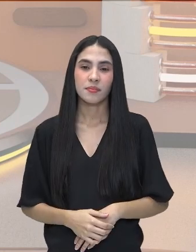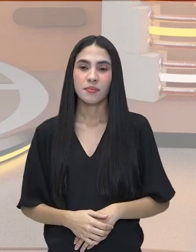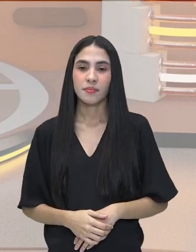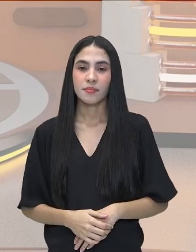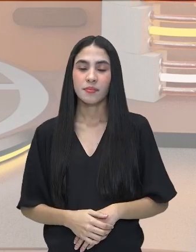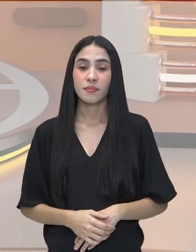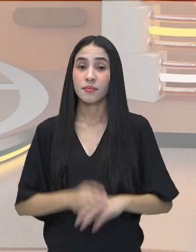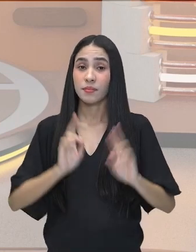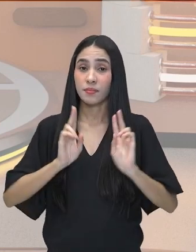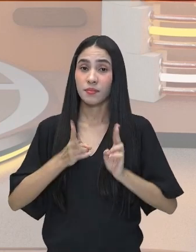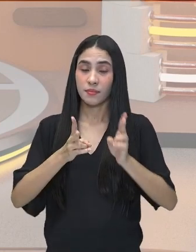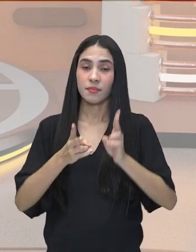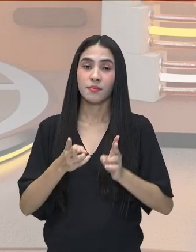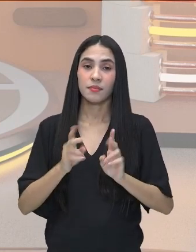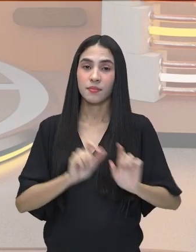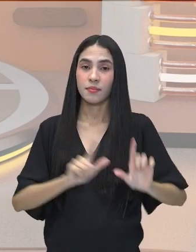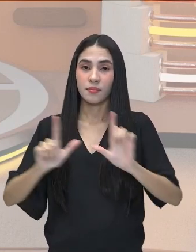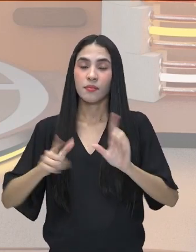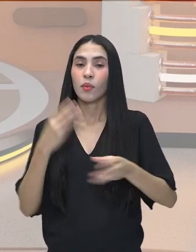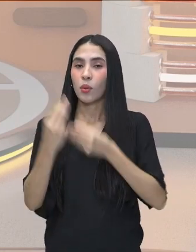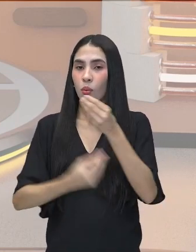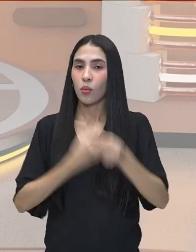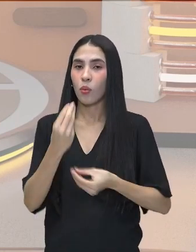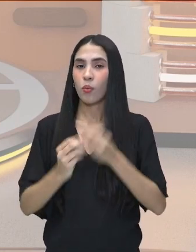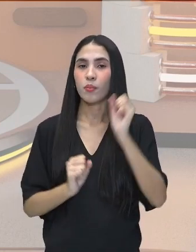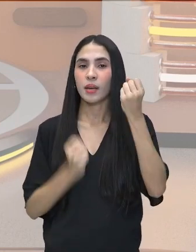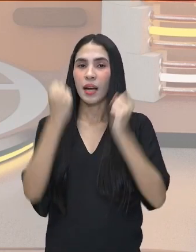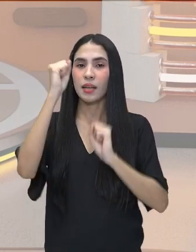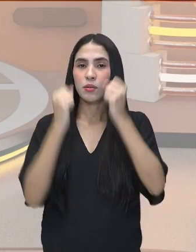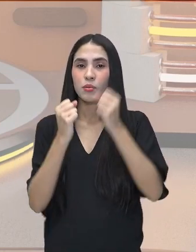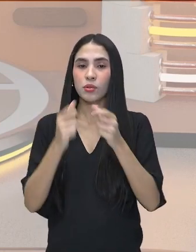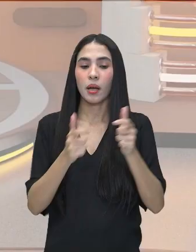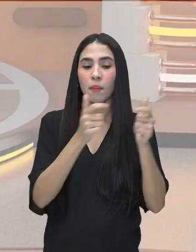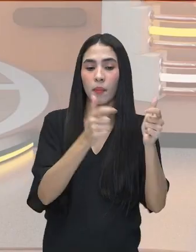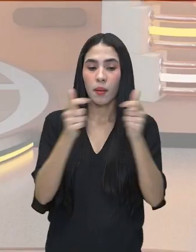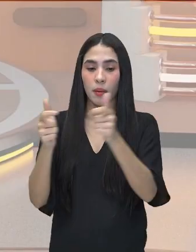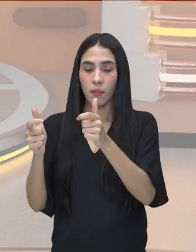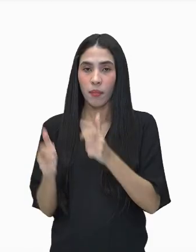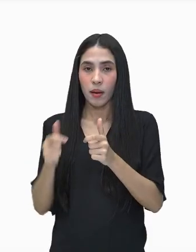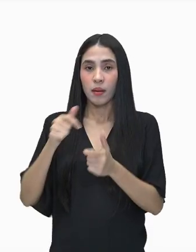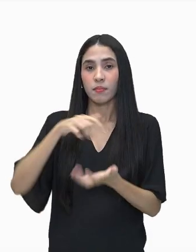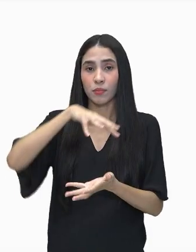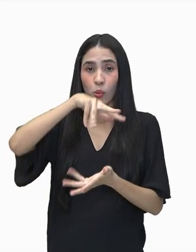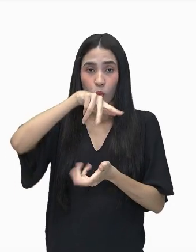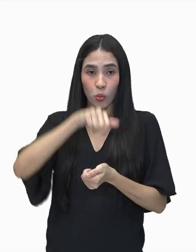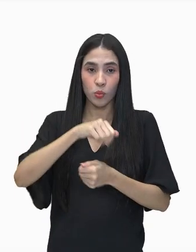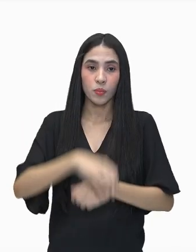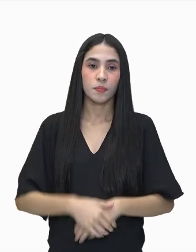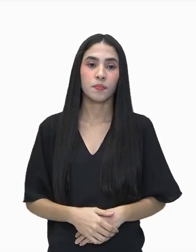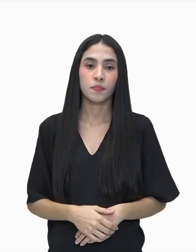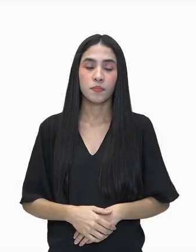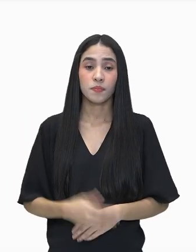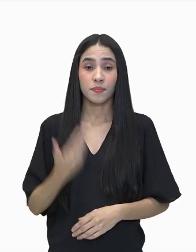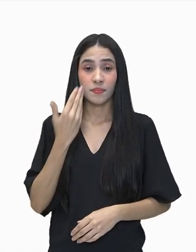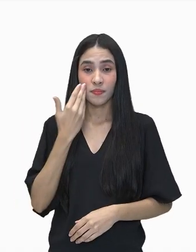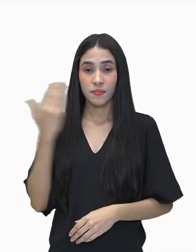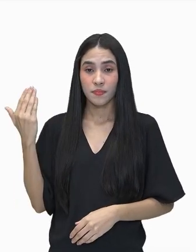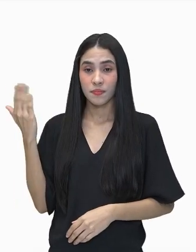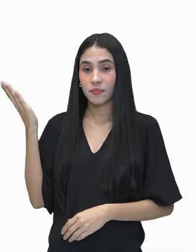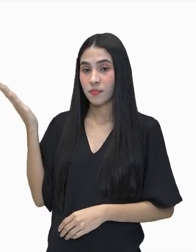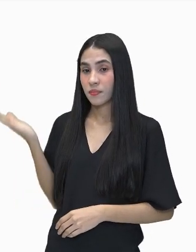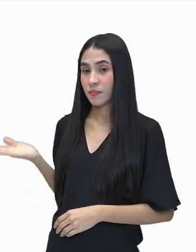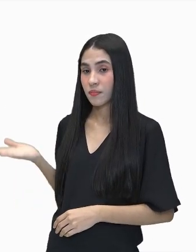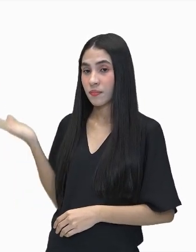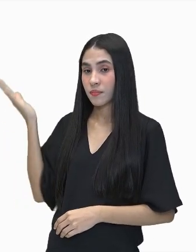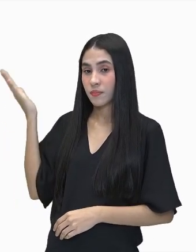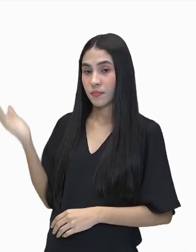Vamos dar uma olhada em como que a indústria se distribui no território nacional. Vamos ver esse mapa aqui. Então,